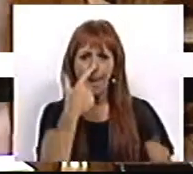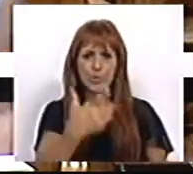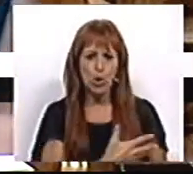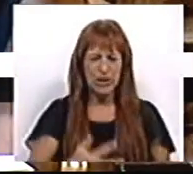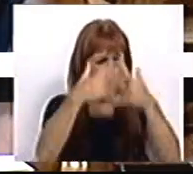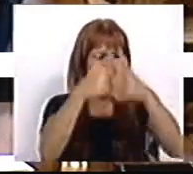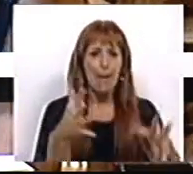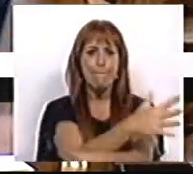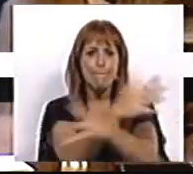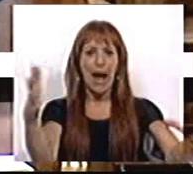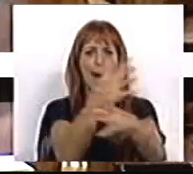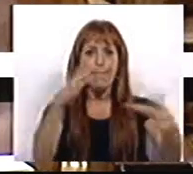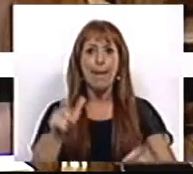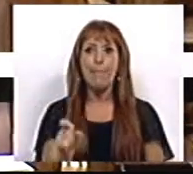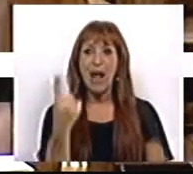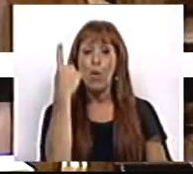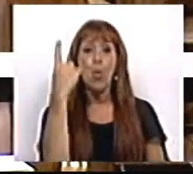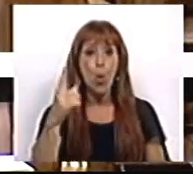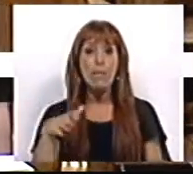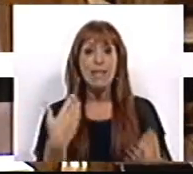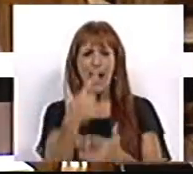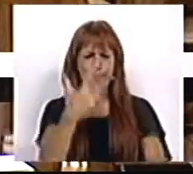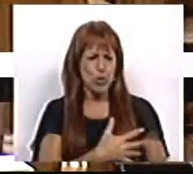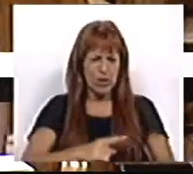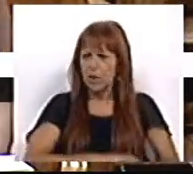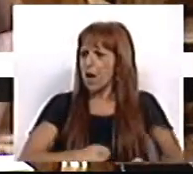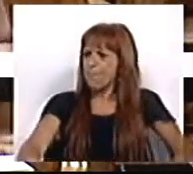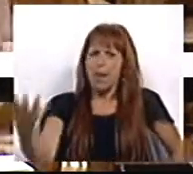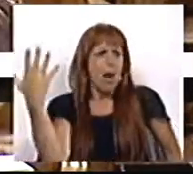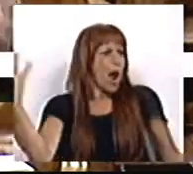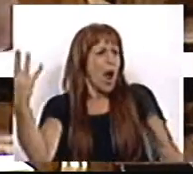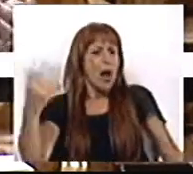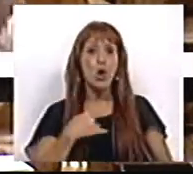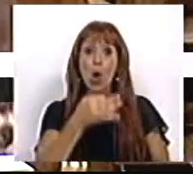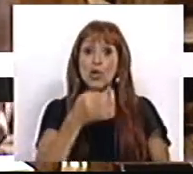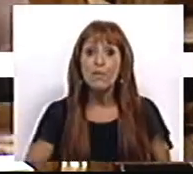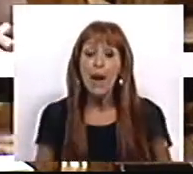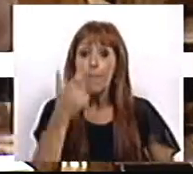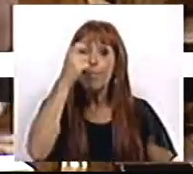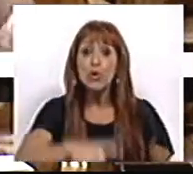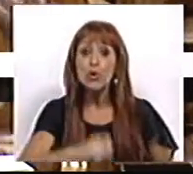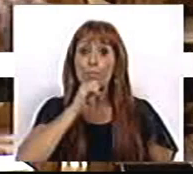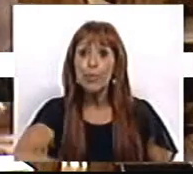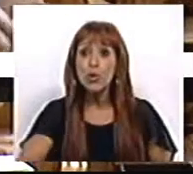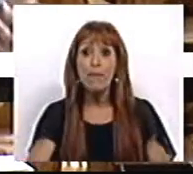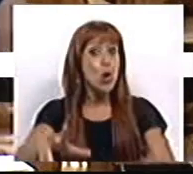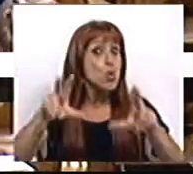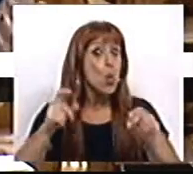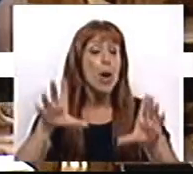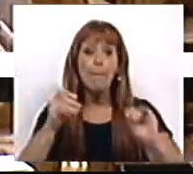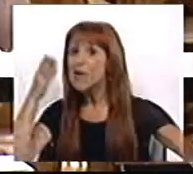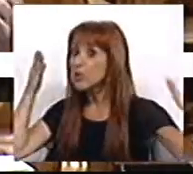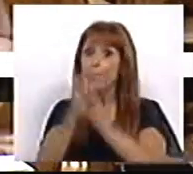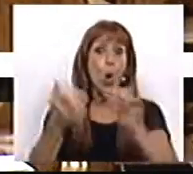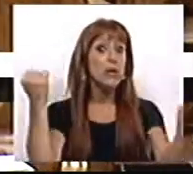estrutural que aumenta. Uma palavra para os desempregados de longa duração. Estamos a falar com pessoas que provavelmente nunca mais